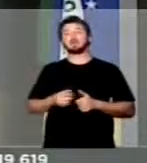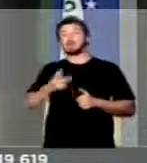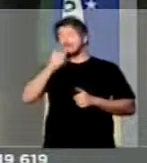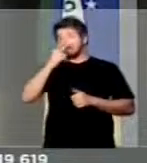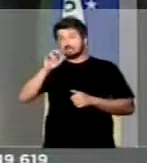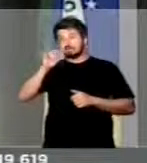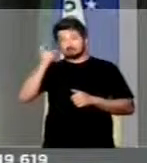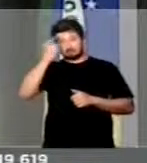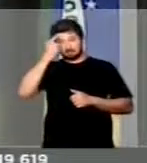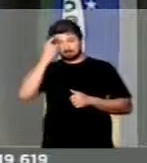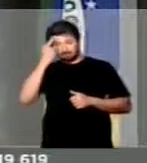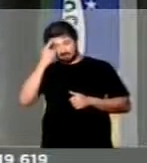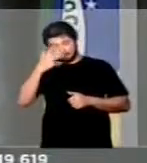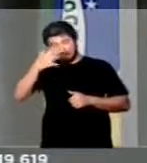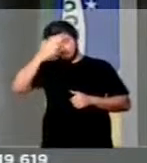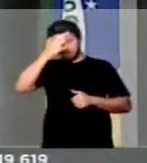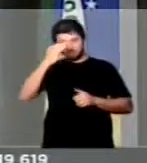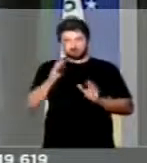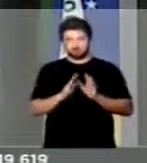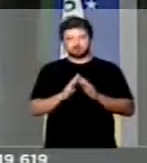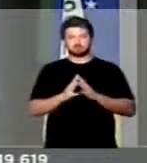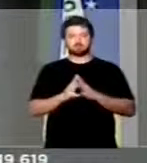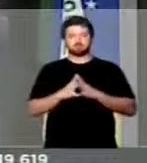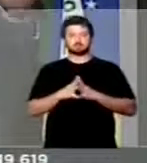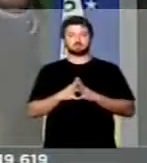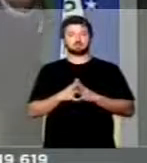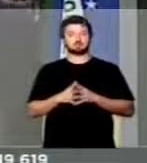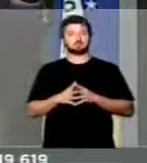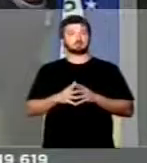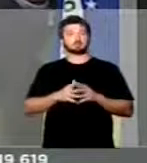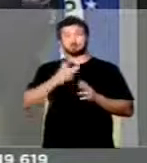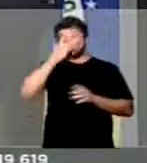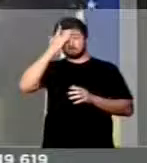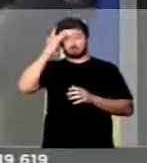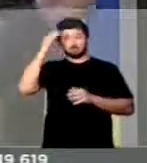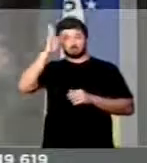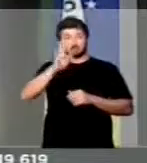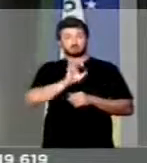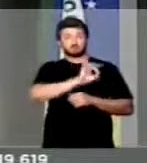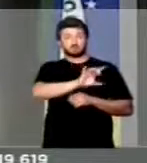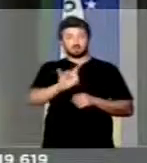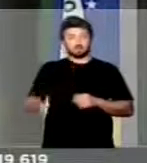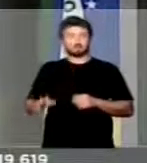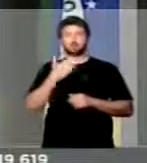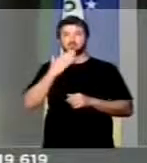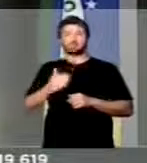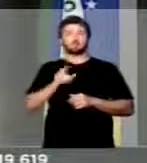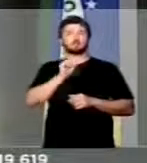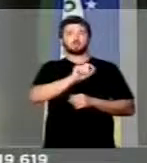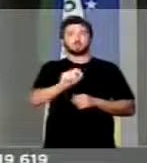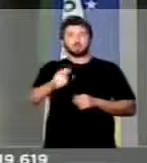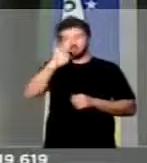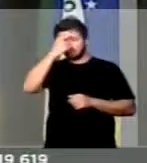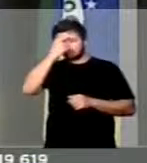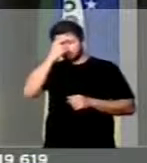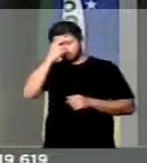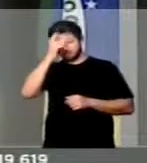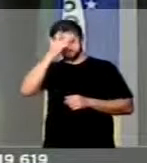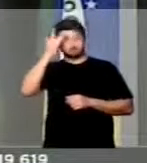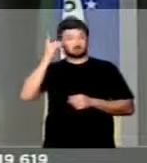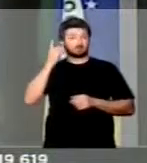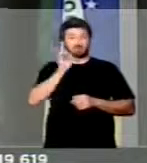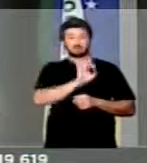se nós analisarmos a consciência de cada brasileiro, a sua prioridade, e a consciência de cada